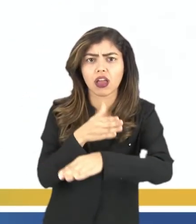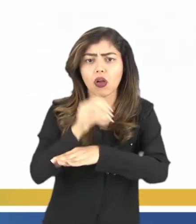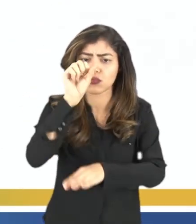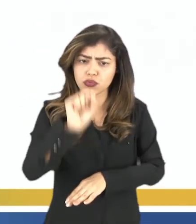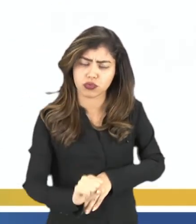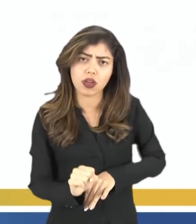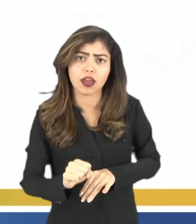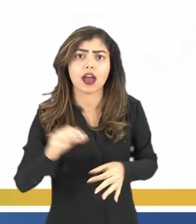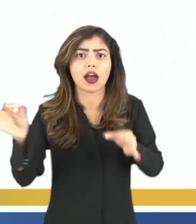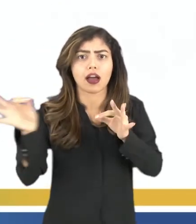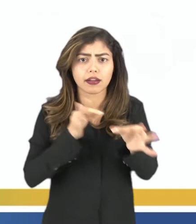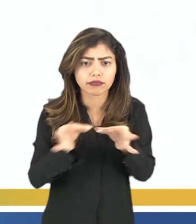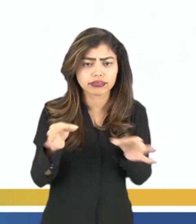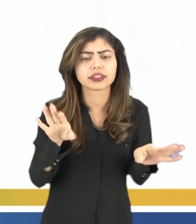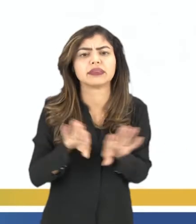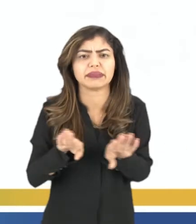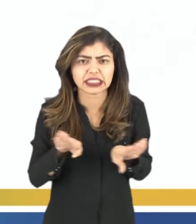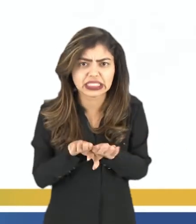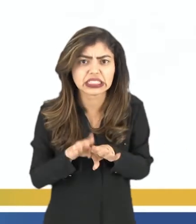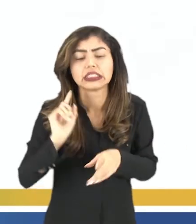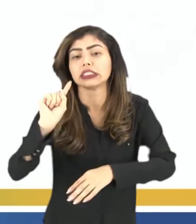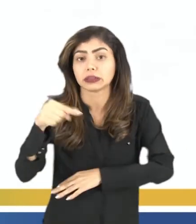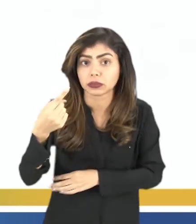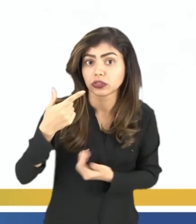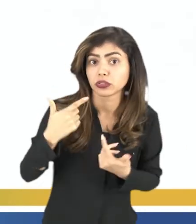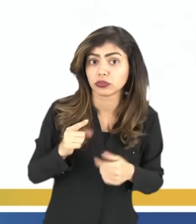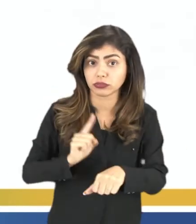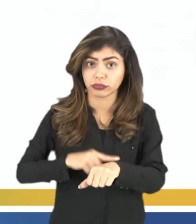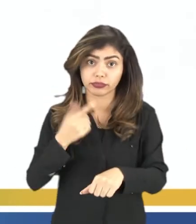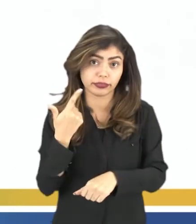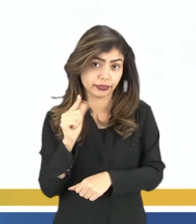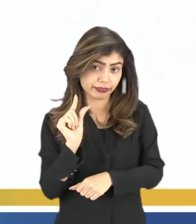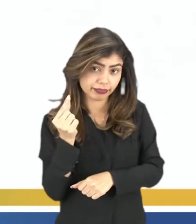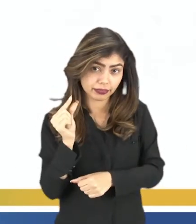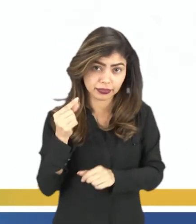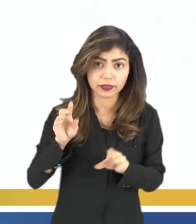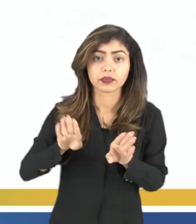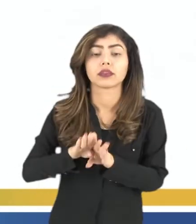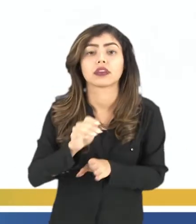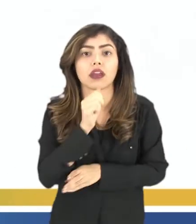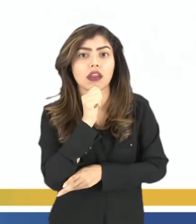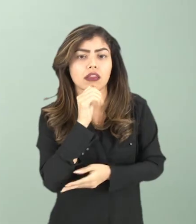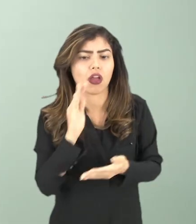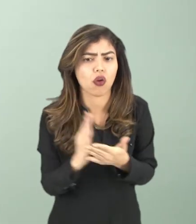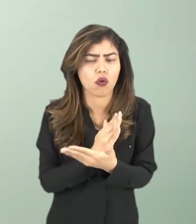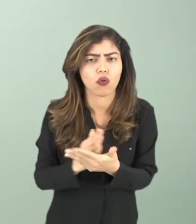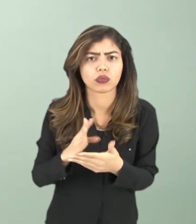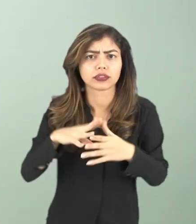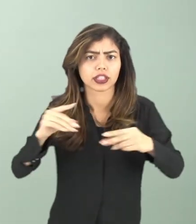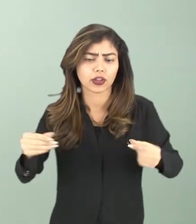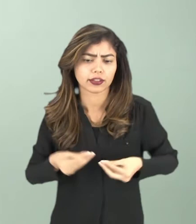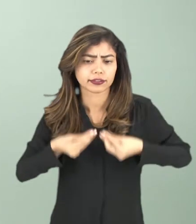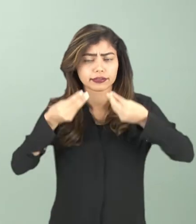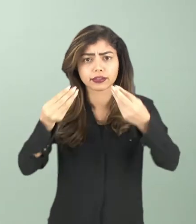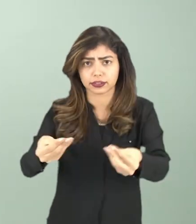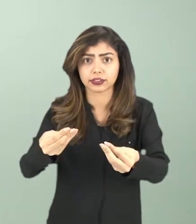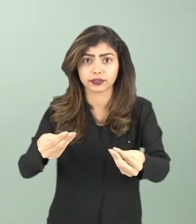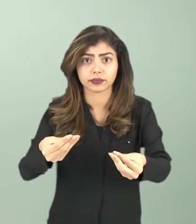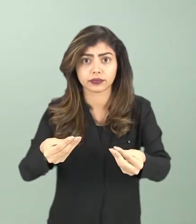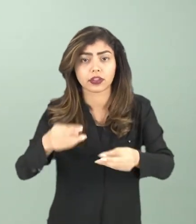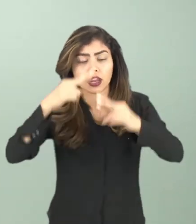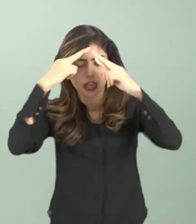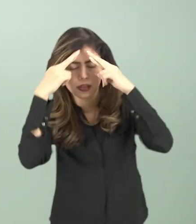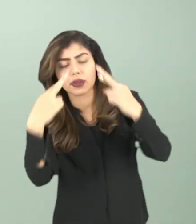claro, que vem a contra-ofensiva, né? E, depois de um tempo, a gente tem, de fato, aí, alguns territórios entregues e essa divisão